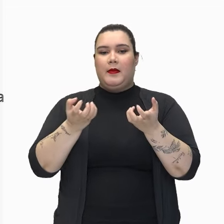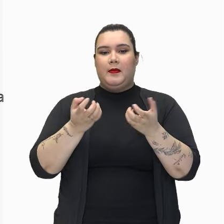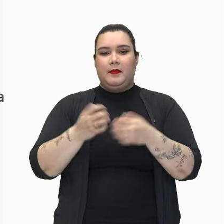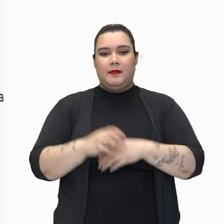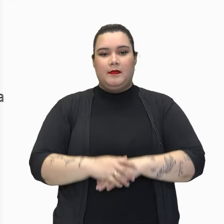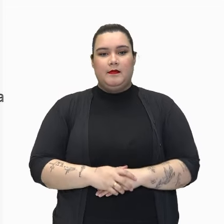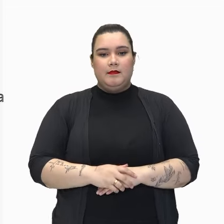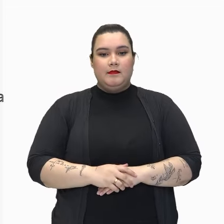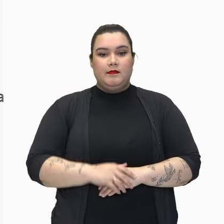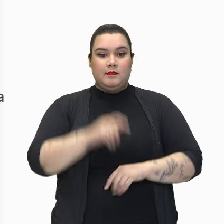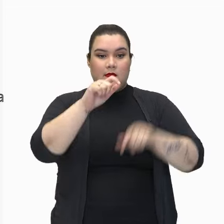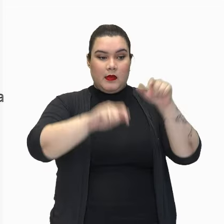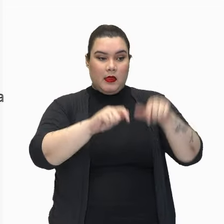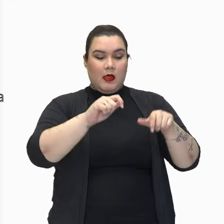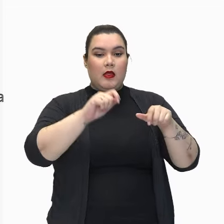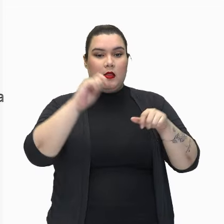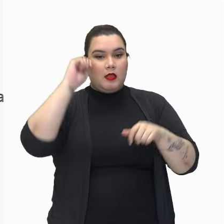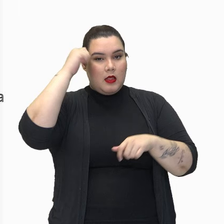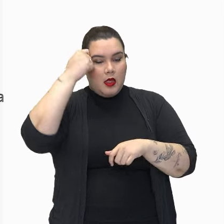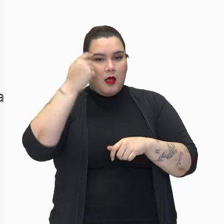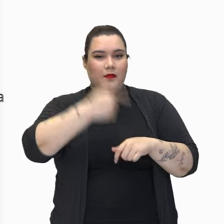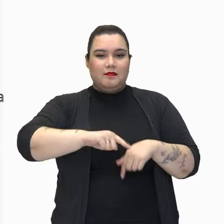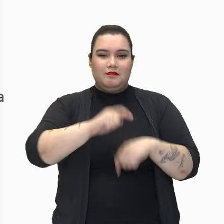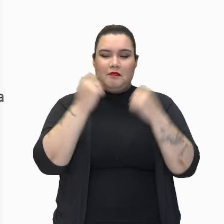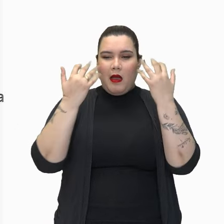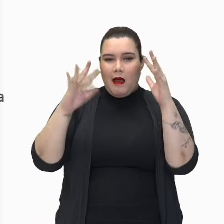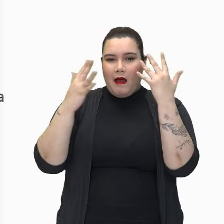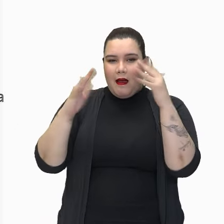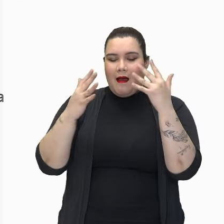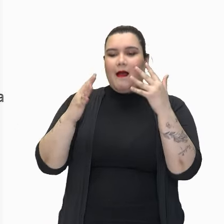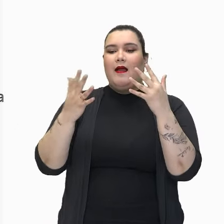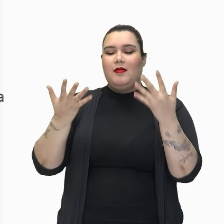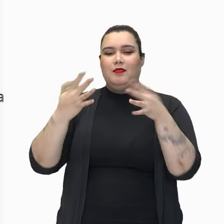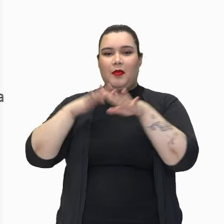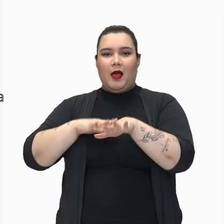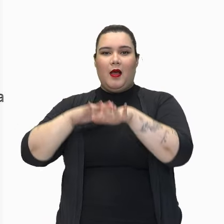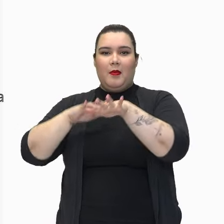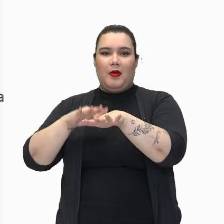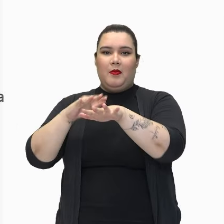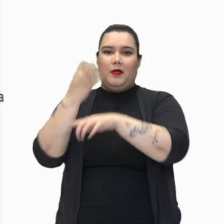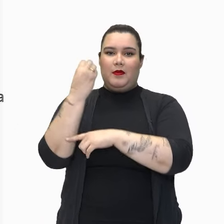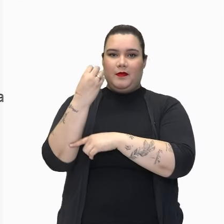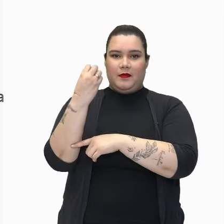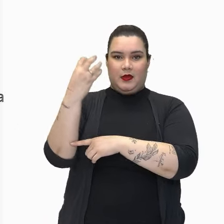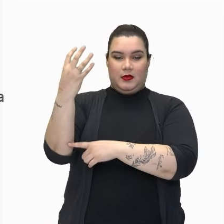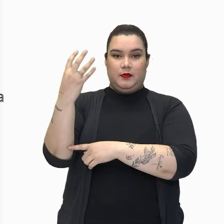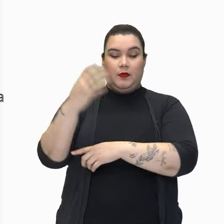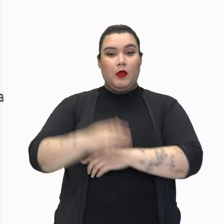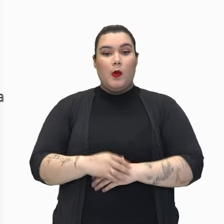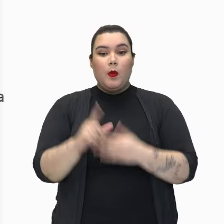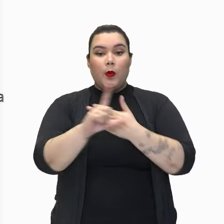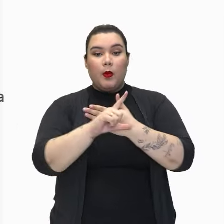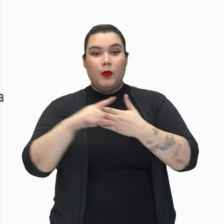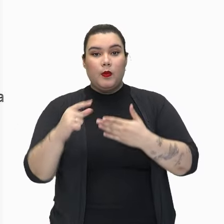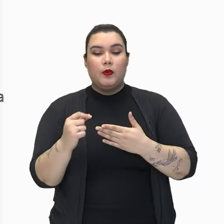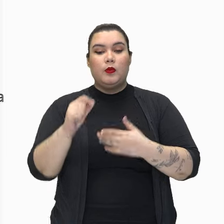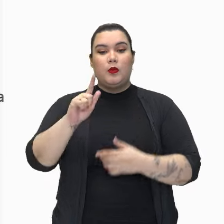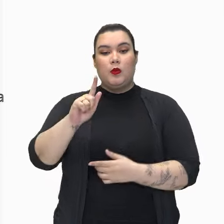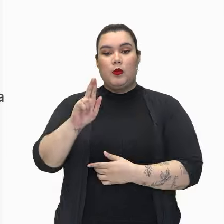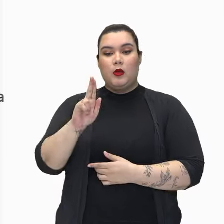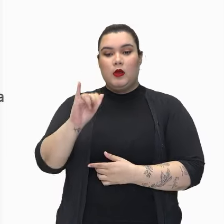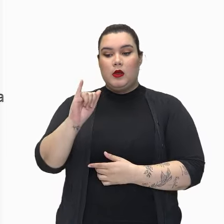E os negros aplaudiram, e a turminha pegou o passo a caminho do sertão. Guimarães Rosa, João